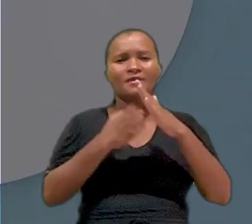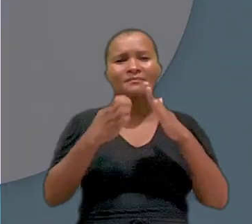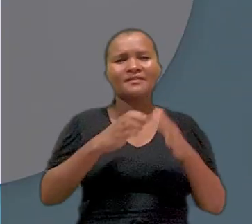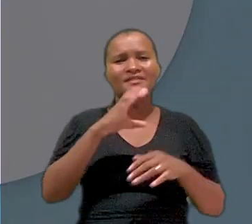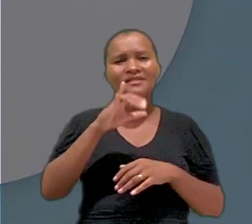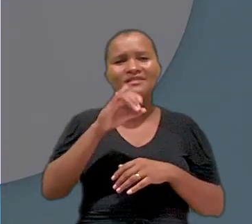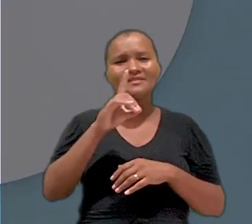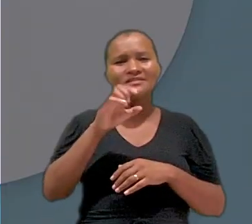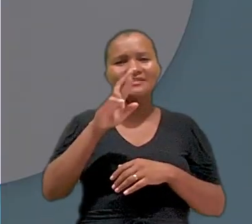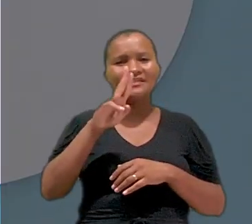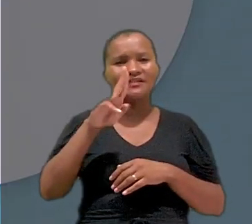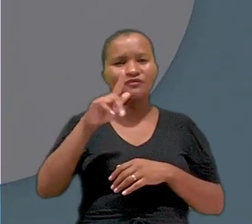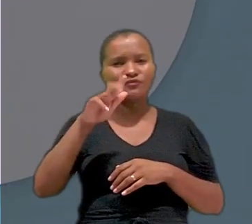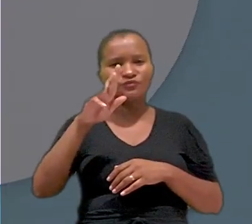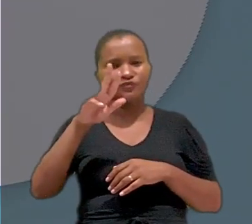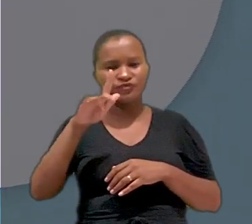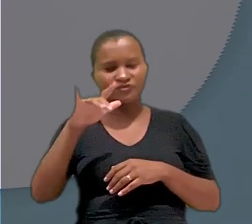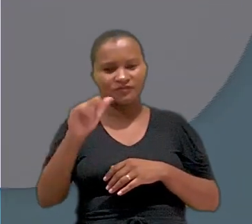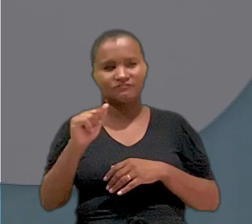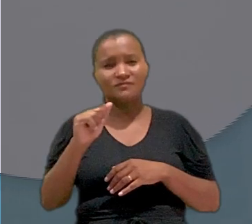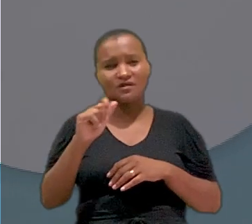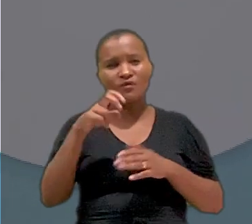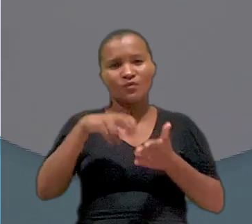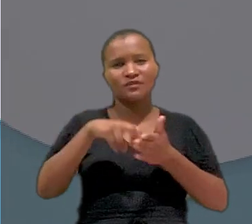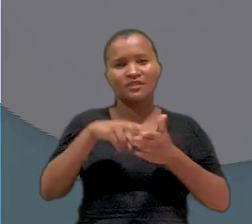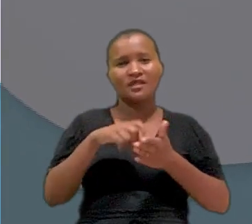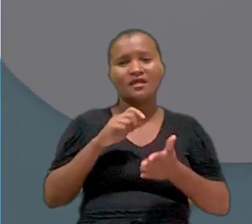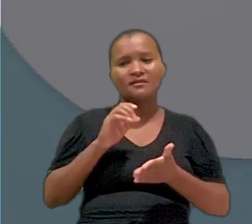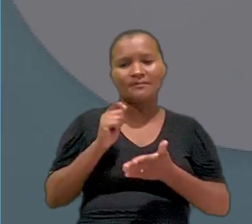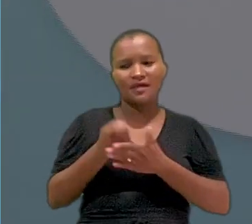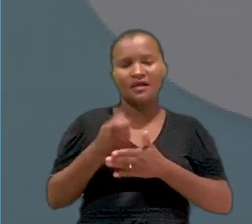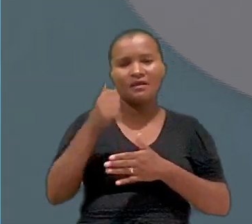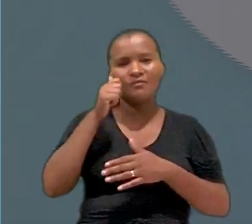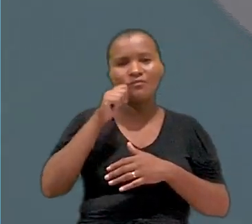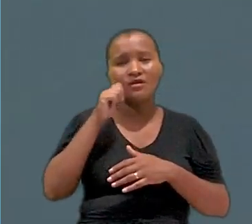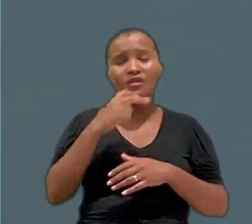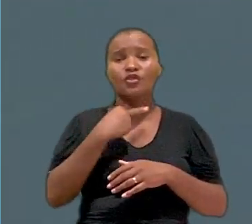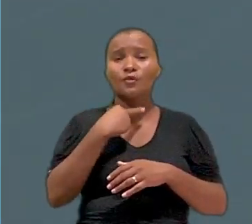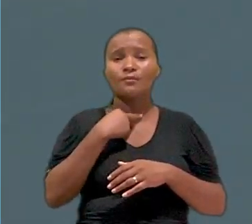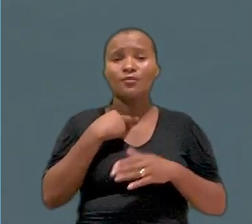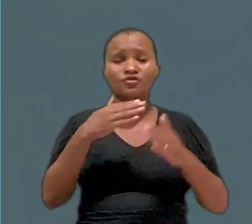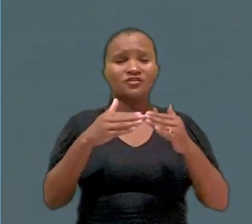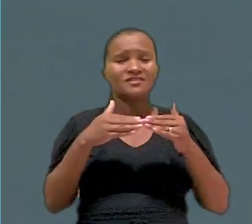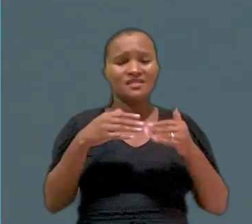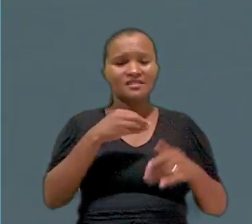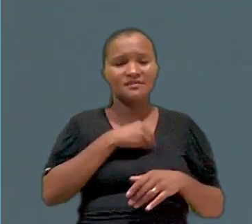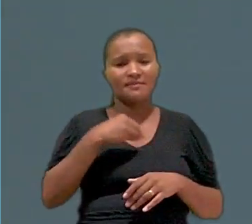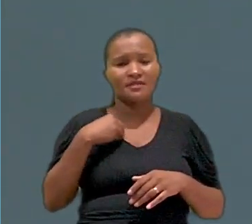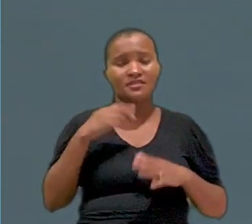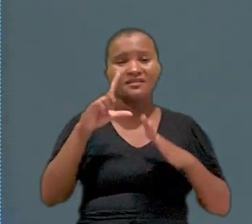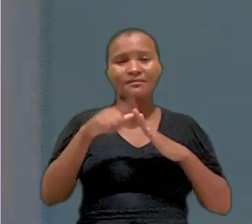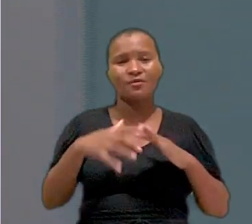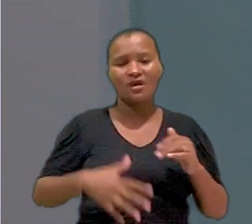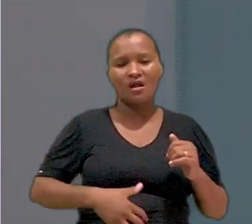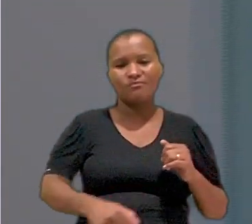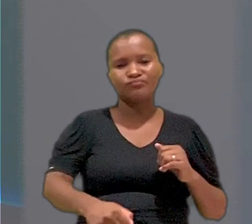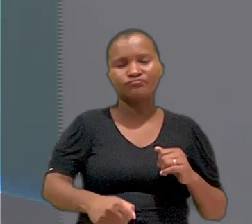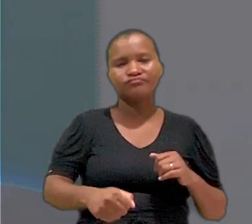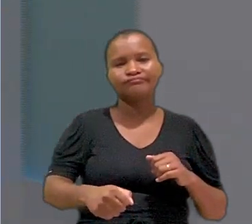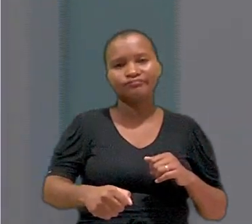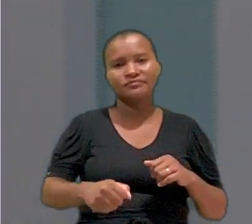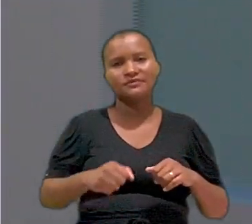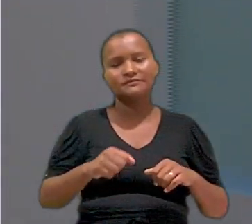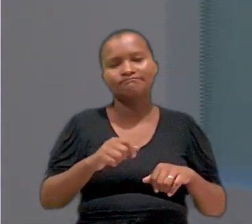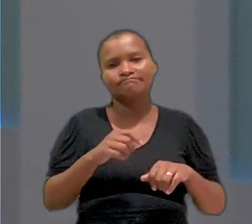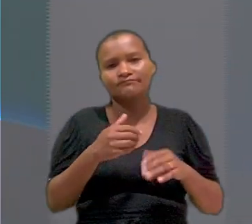Uma siderúrgica no Paraná foi condenada a indenizar uma trabalhadora que não pôde tirar licença médica após ter sofrido um